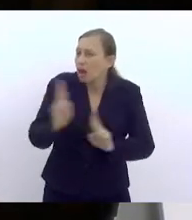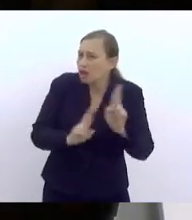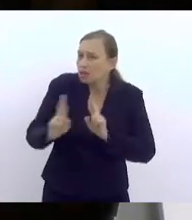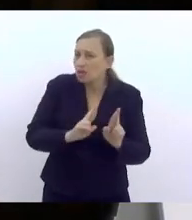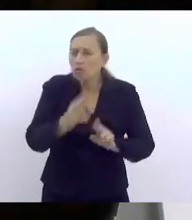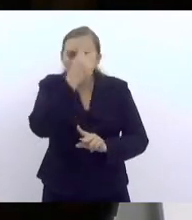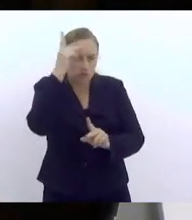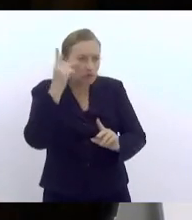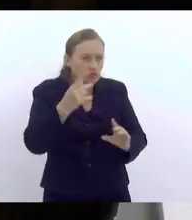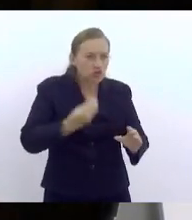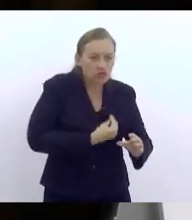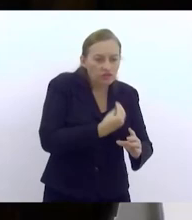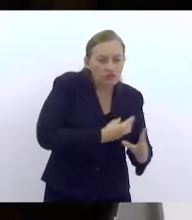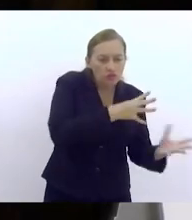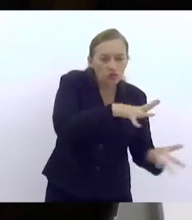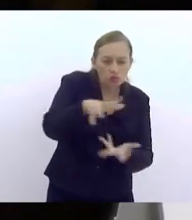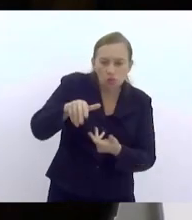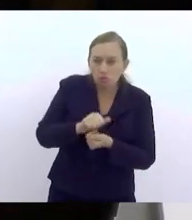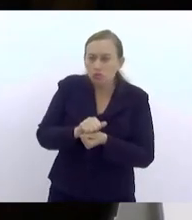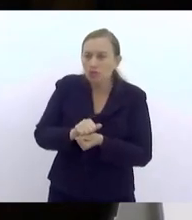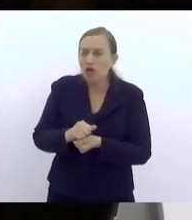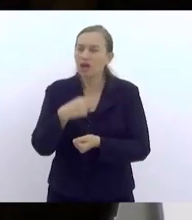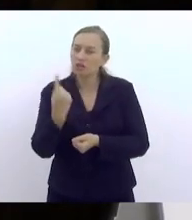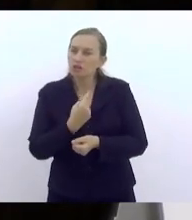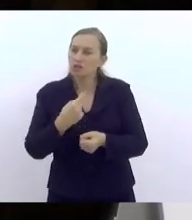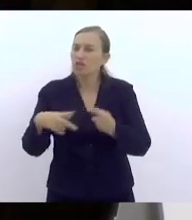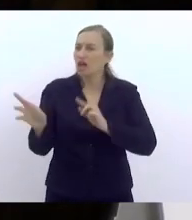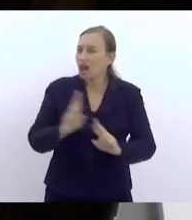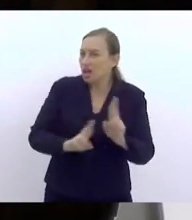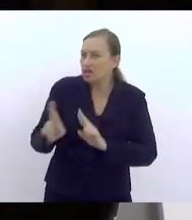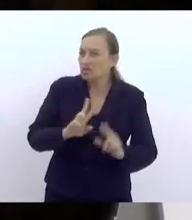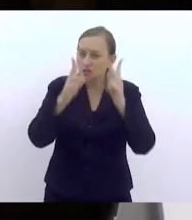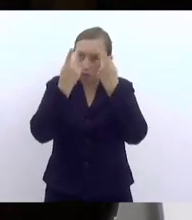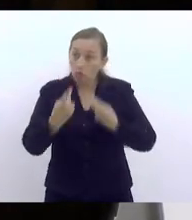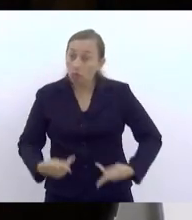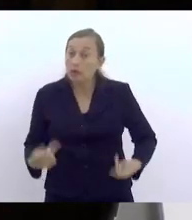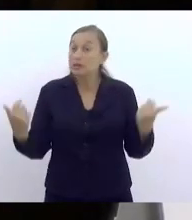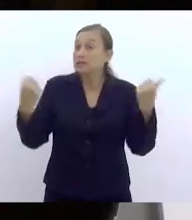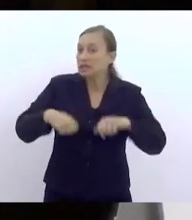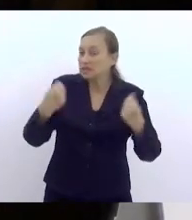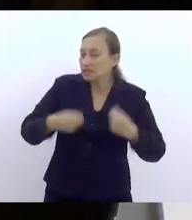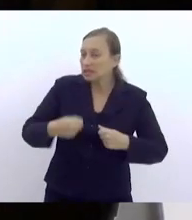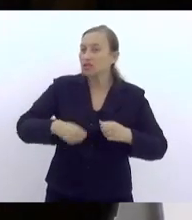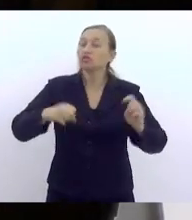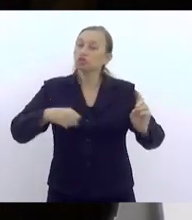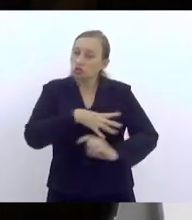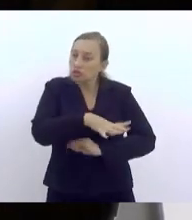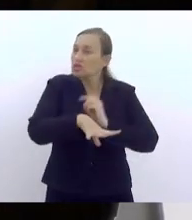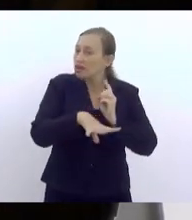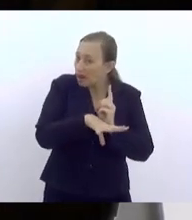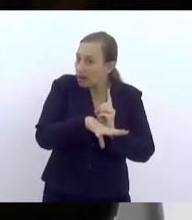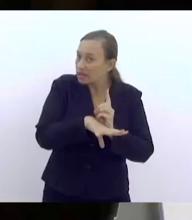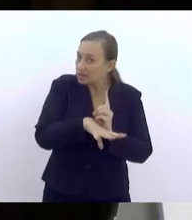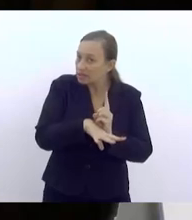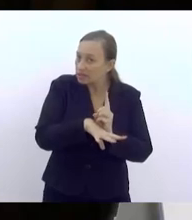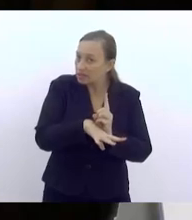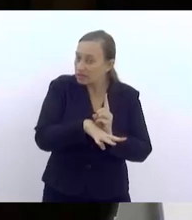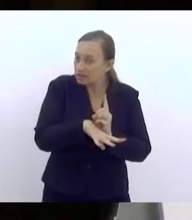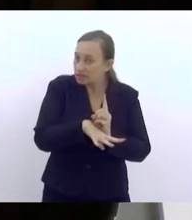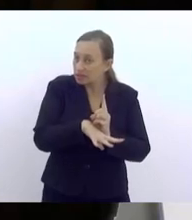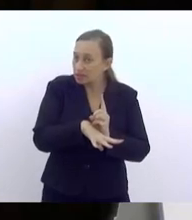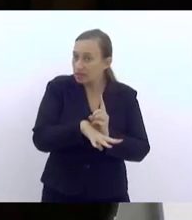as pessoas no mundo, as nossas relações humanas, as nossas necessidades sociais, que vêm das nossas